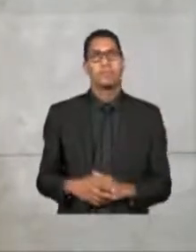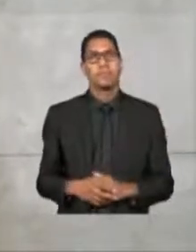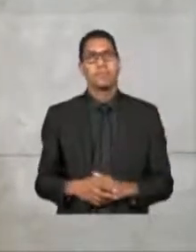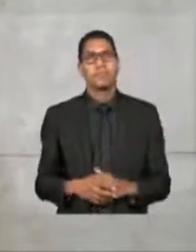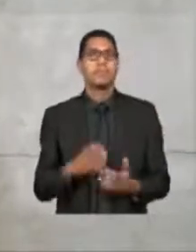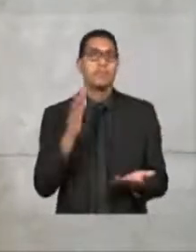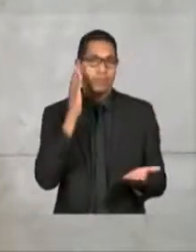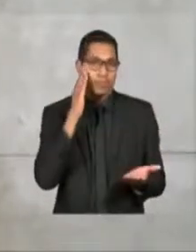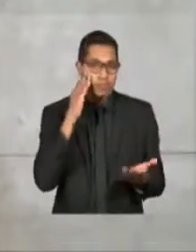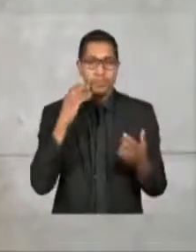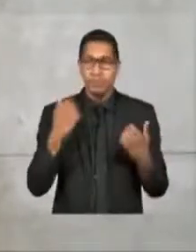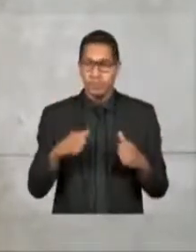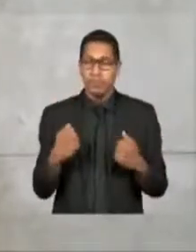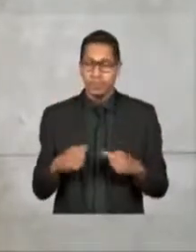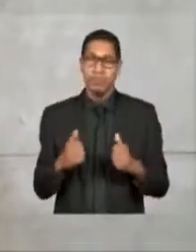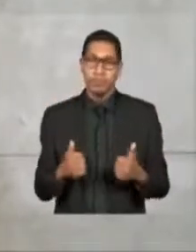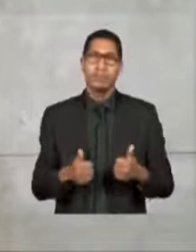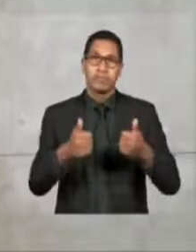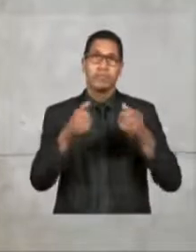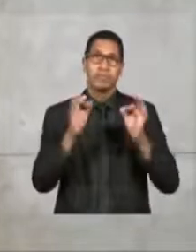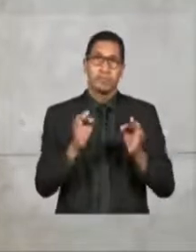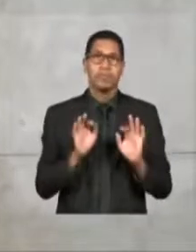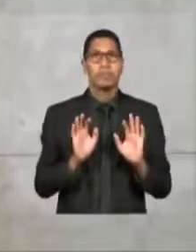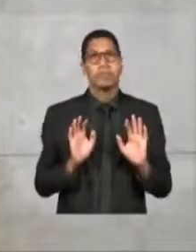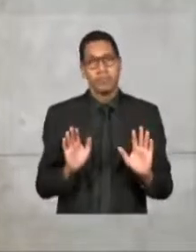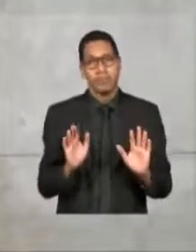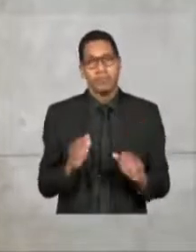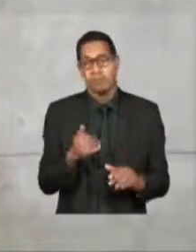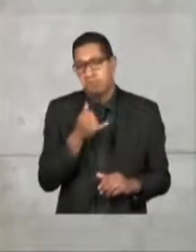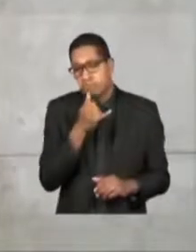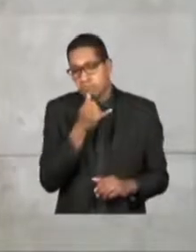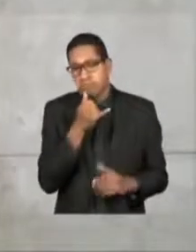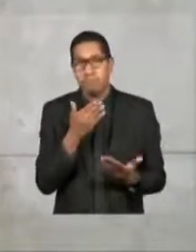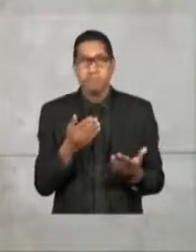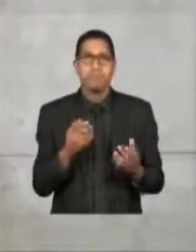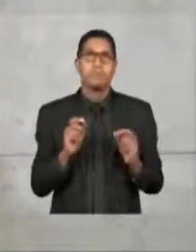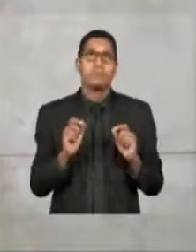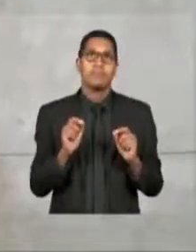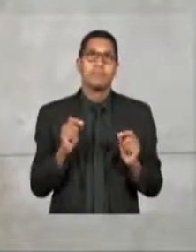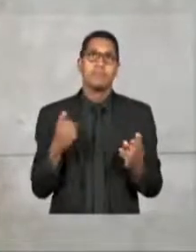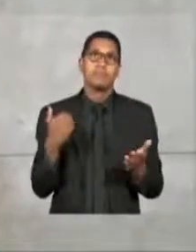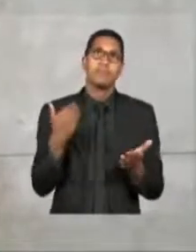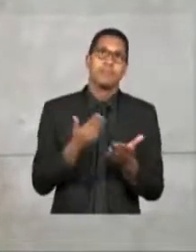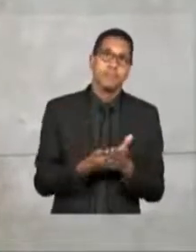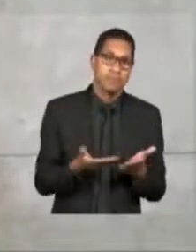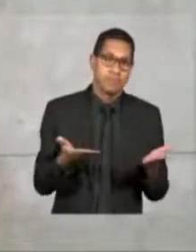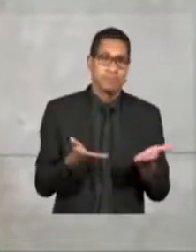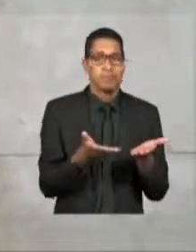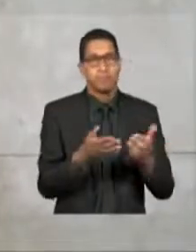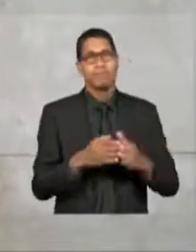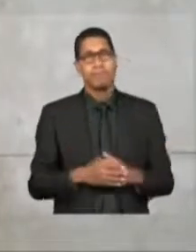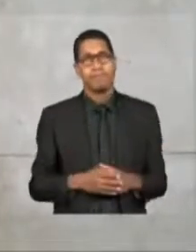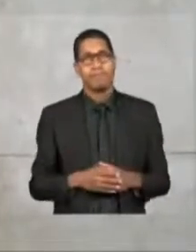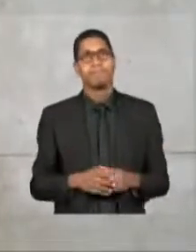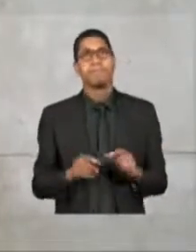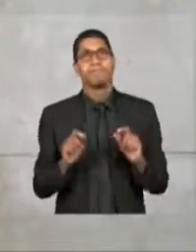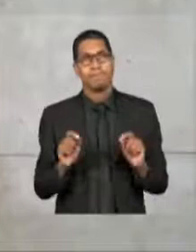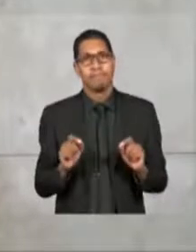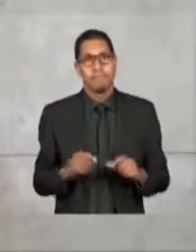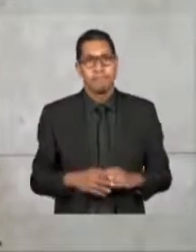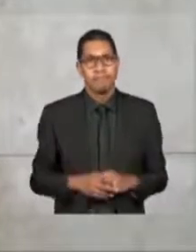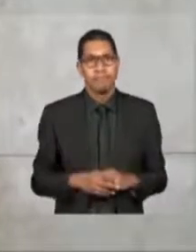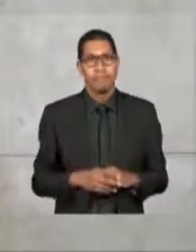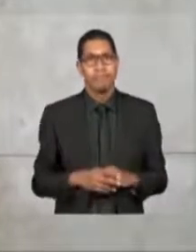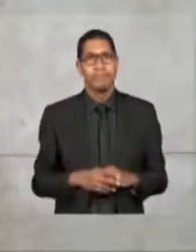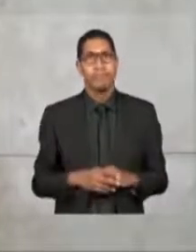Eu sei que deveria ser melhor, mas, infelizmente, pode chegar até onde chegou. Então, eu